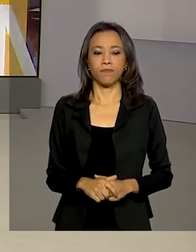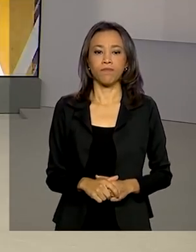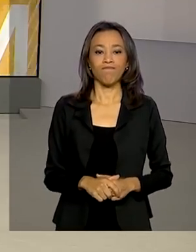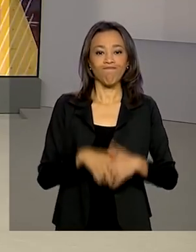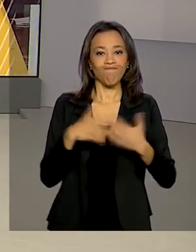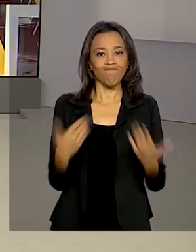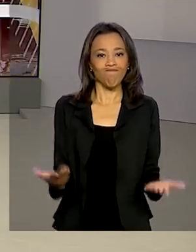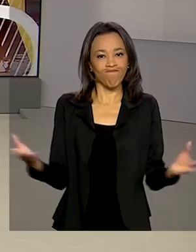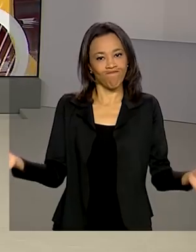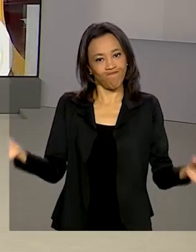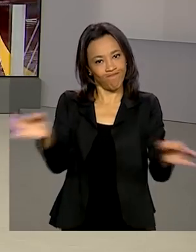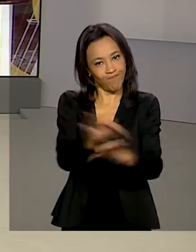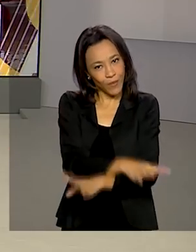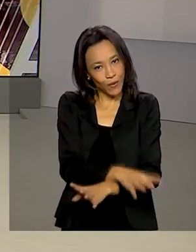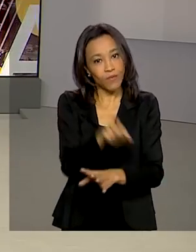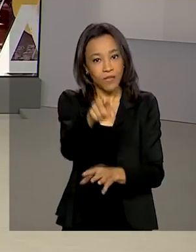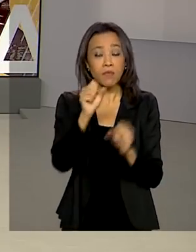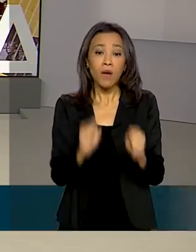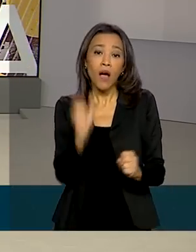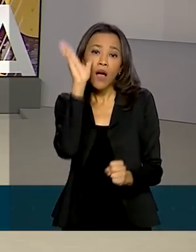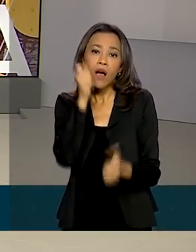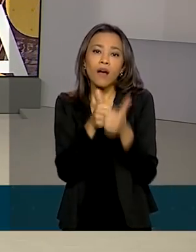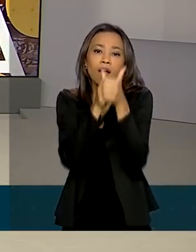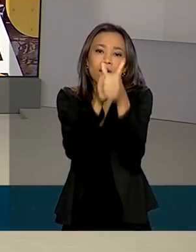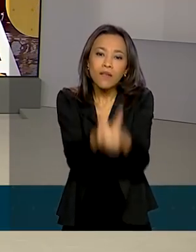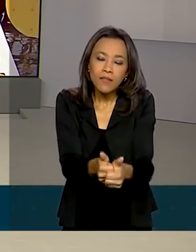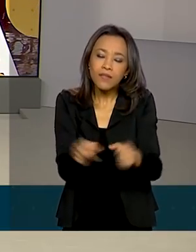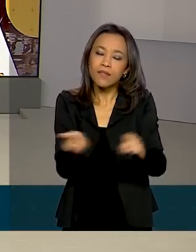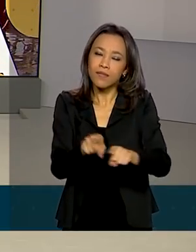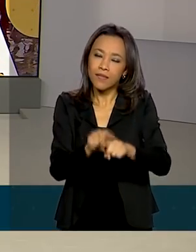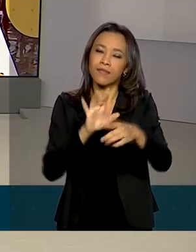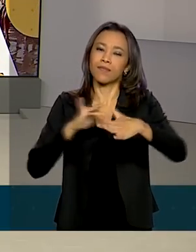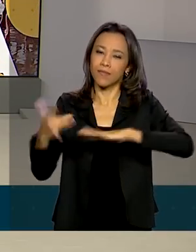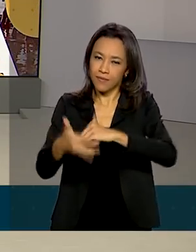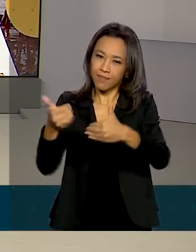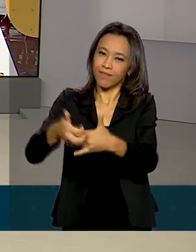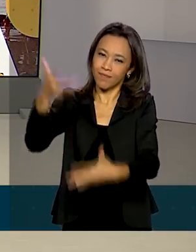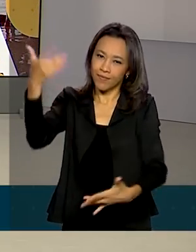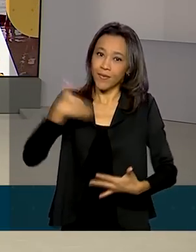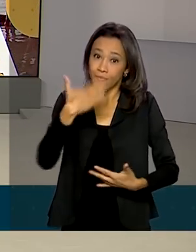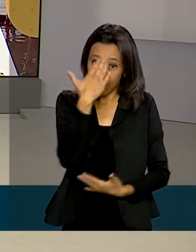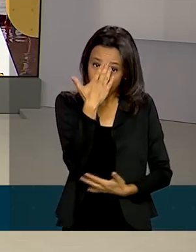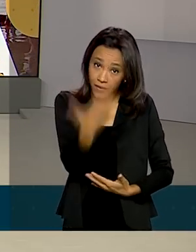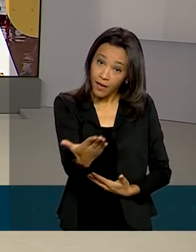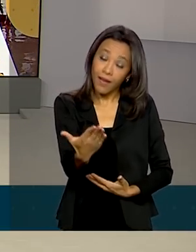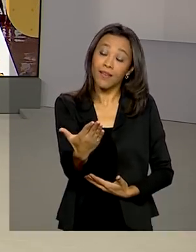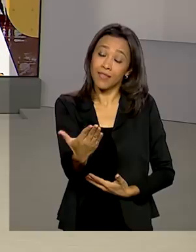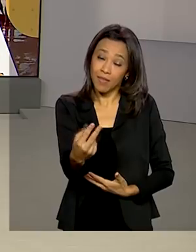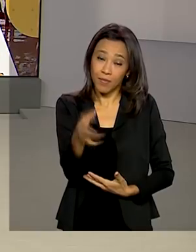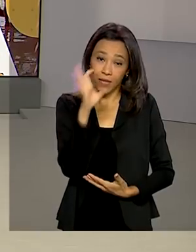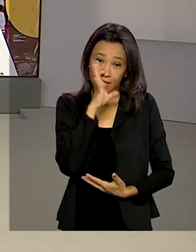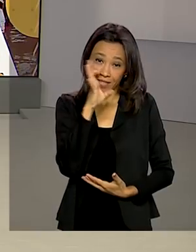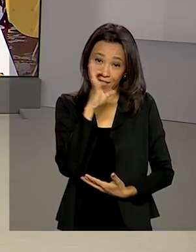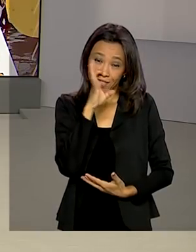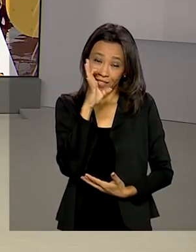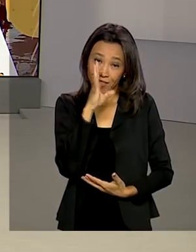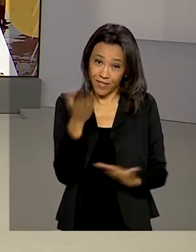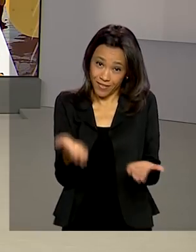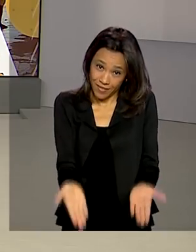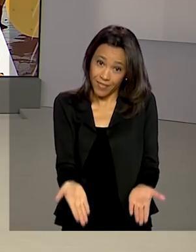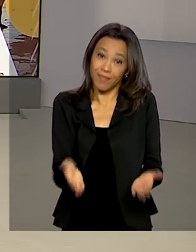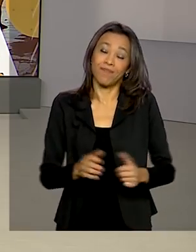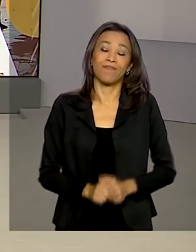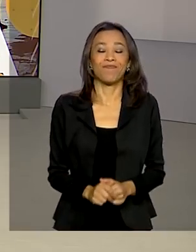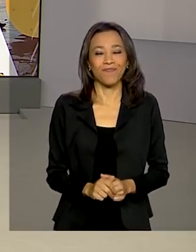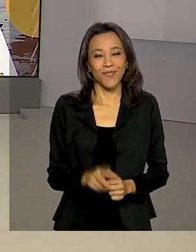O Brasil em Dia termina aqui, você pode nos acompanhar também pelas redes sociais. Obrigada pela sua audiência, pela sua companhia aqui na TV